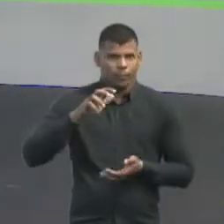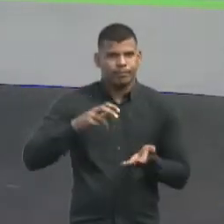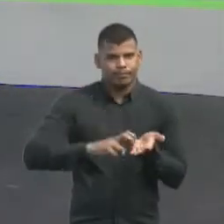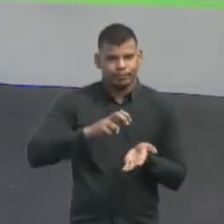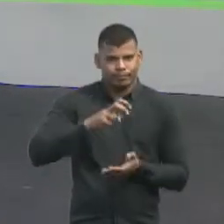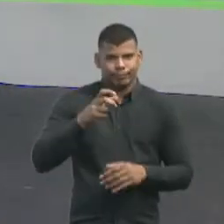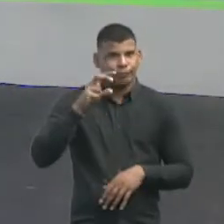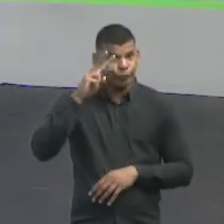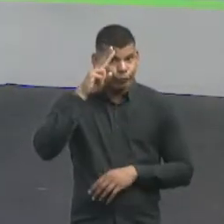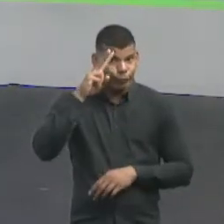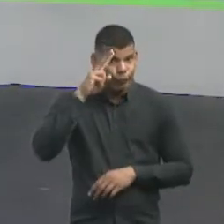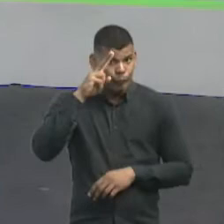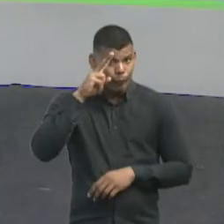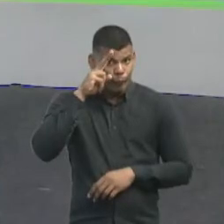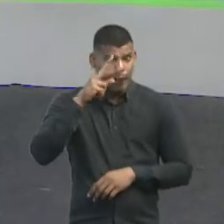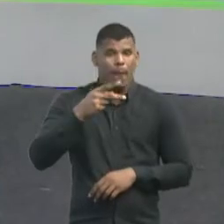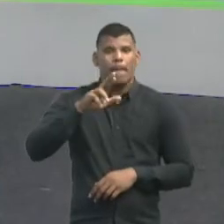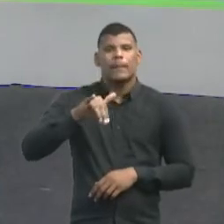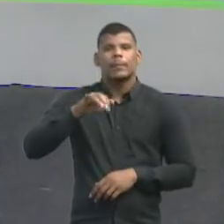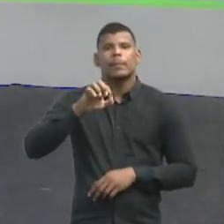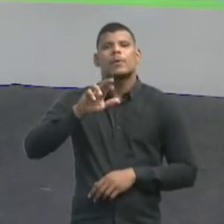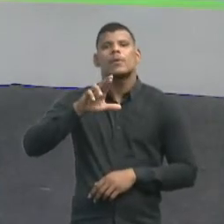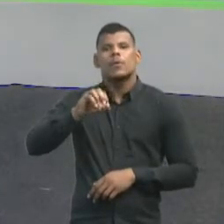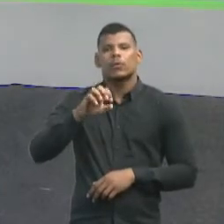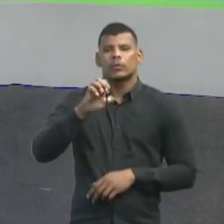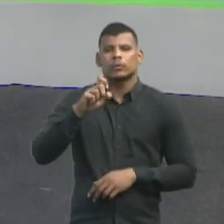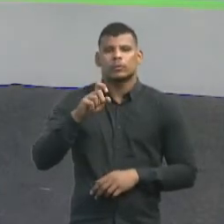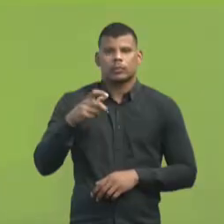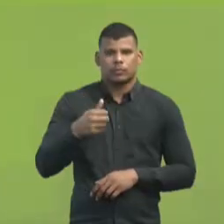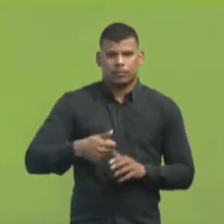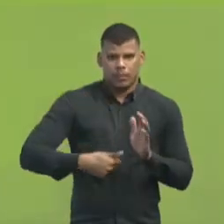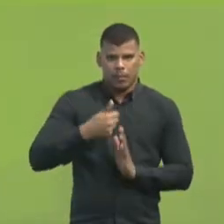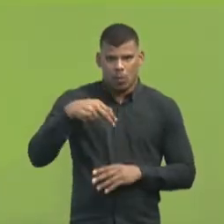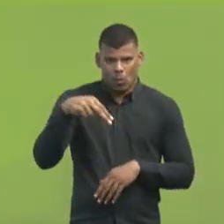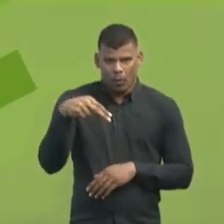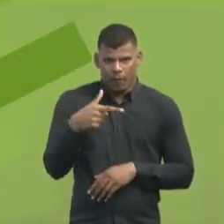desta segunda-feira, 1º de novembro de 2021.